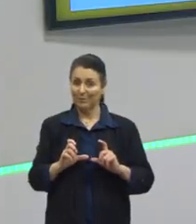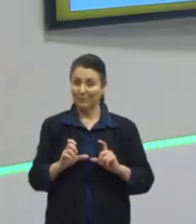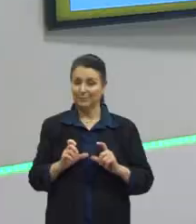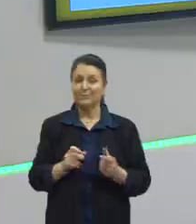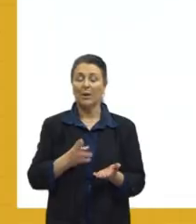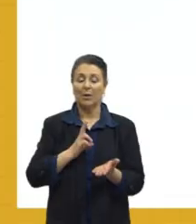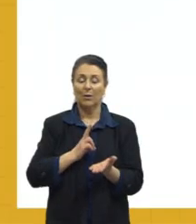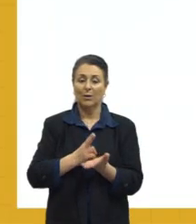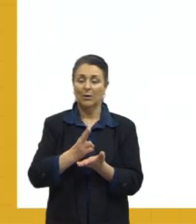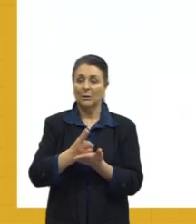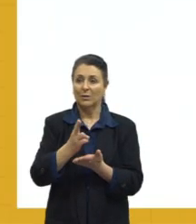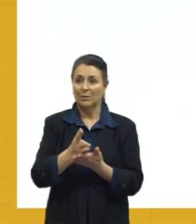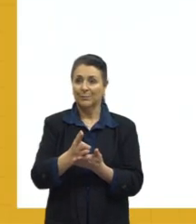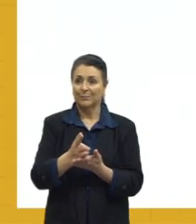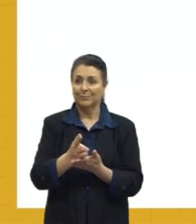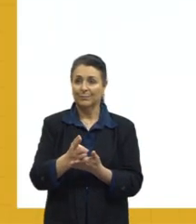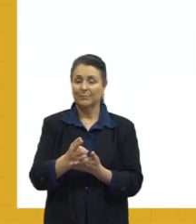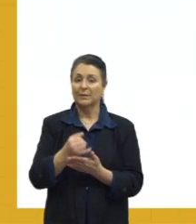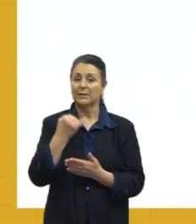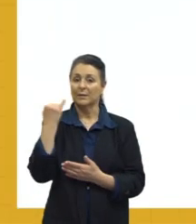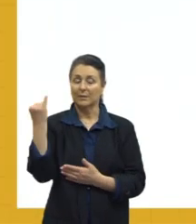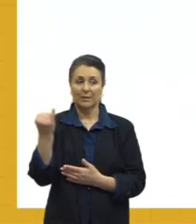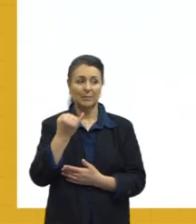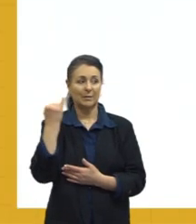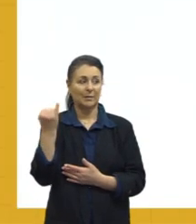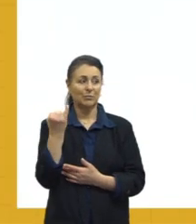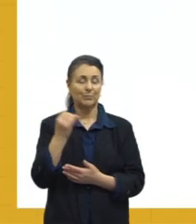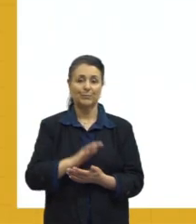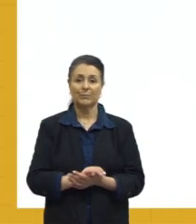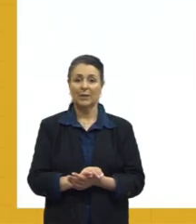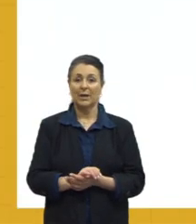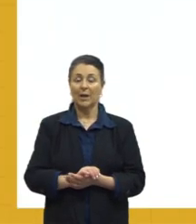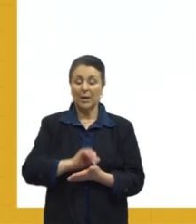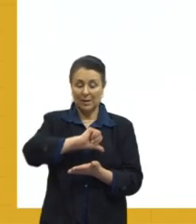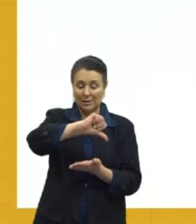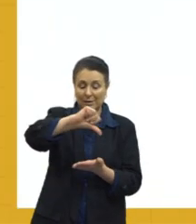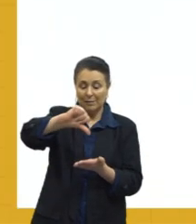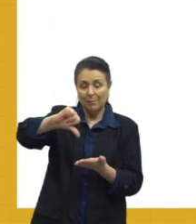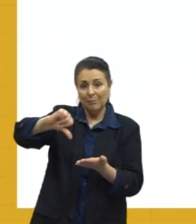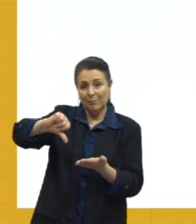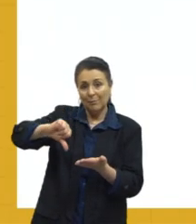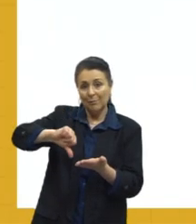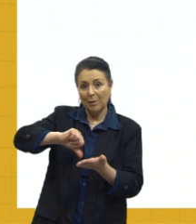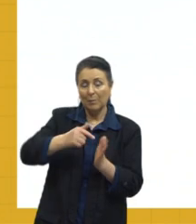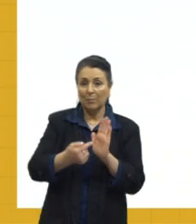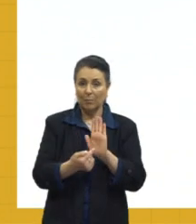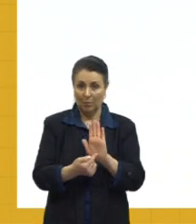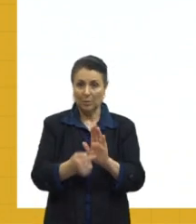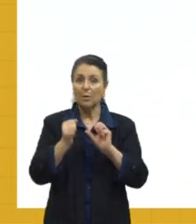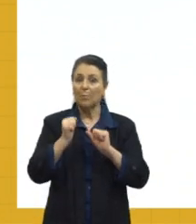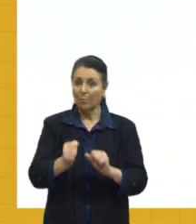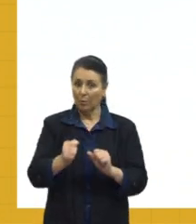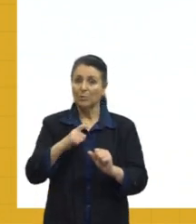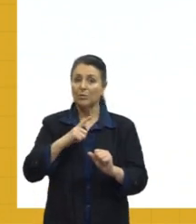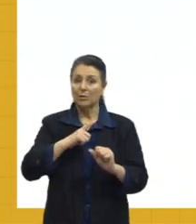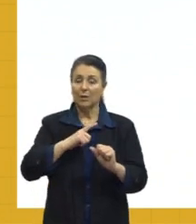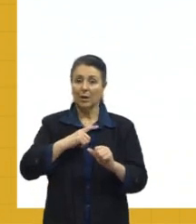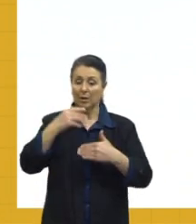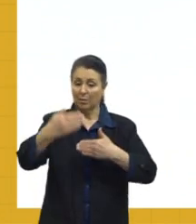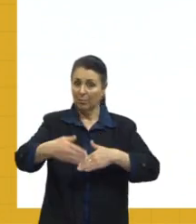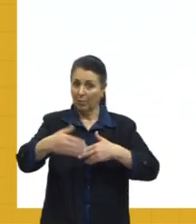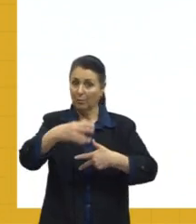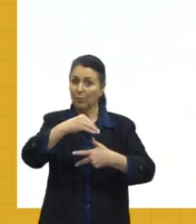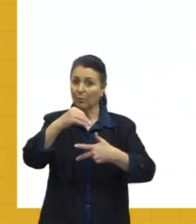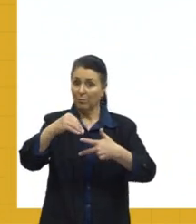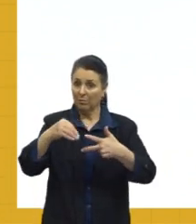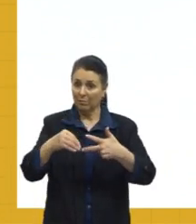o a gente... Ó, isso aqui é importante, tá, pessoal? Esse mapa aqui pode aparecer no teu, na tua,